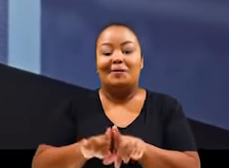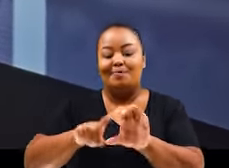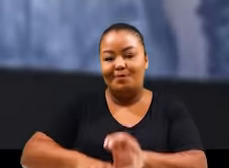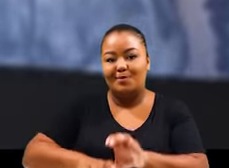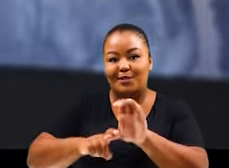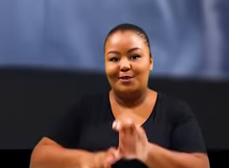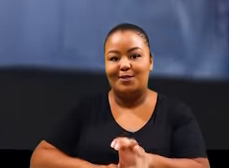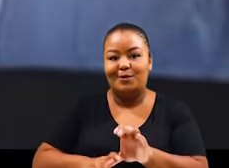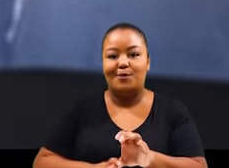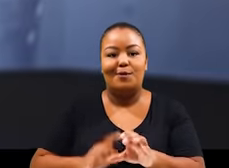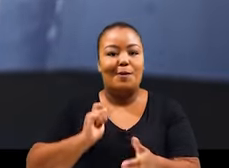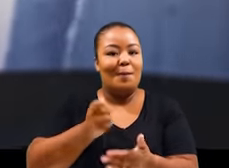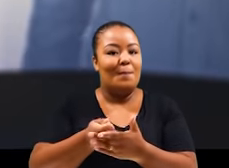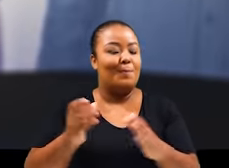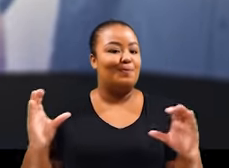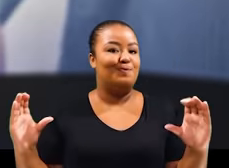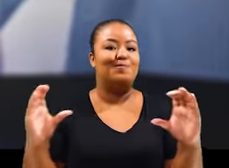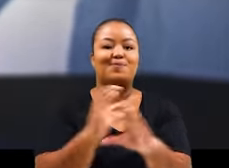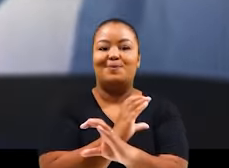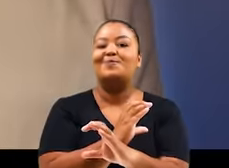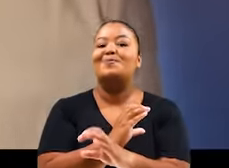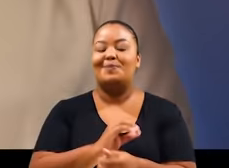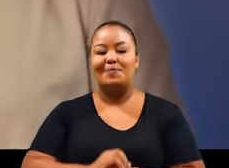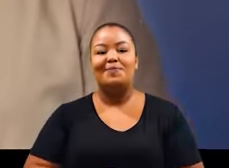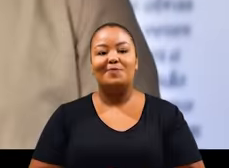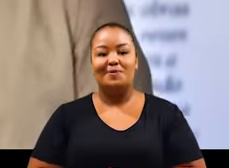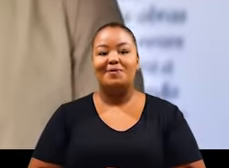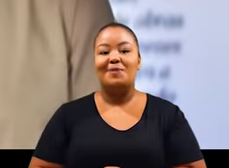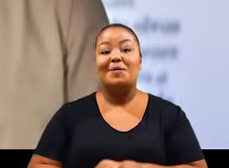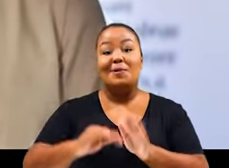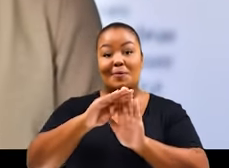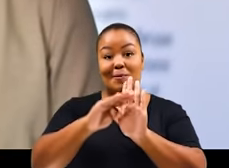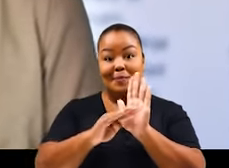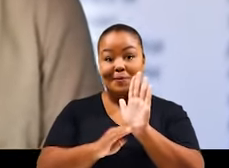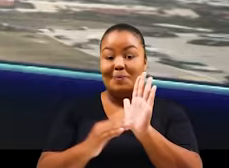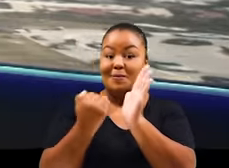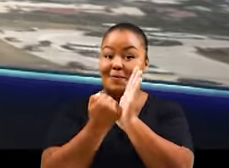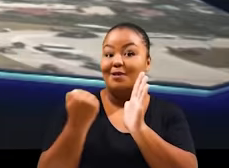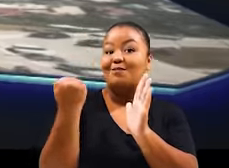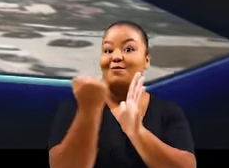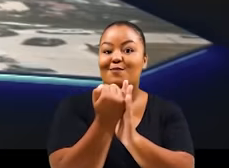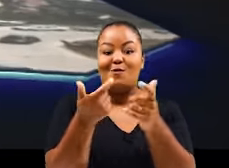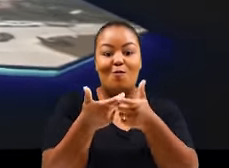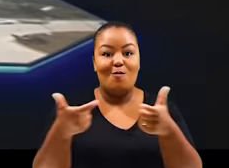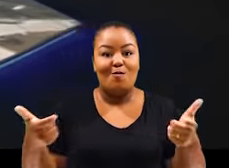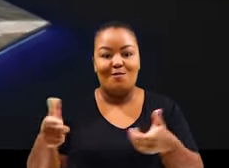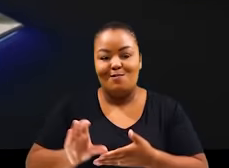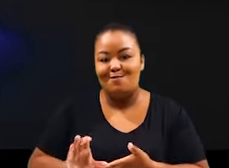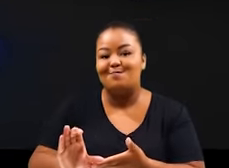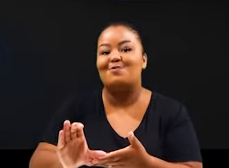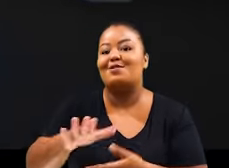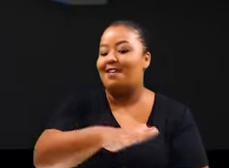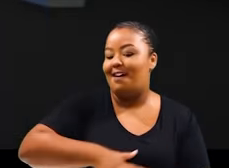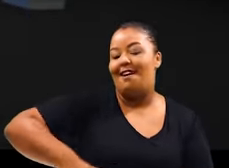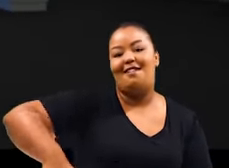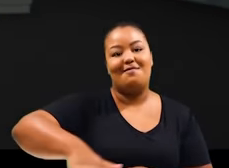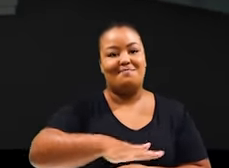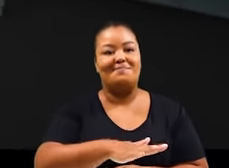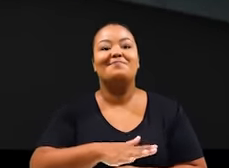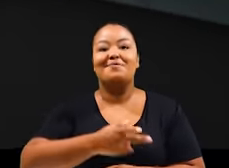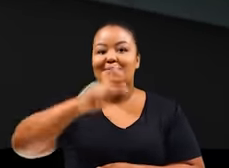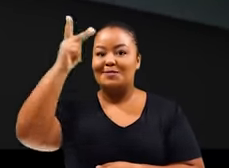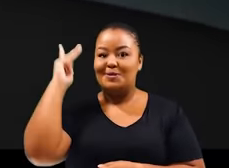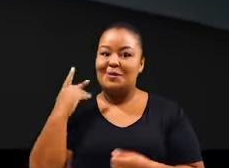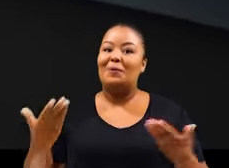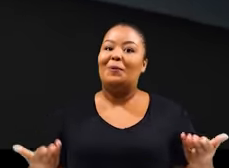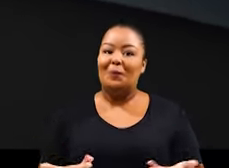anteriores junto a hospitais e municípios quitadas. Com o Avançar, o maior programa de investimentos em todas as áreas